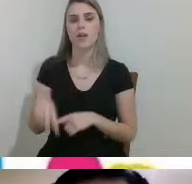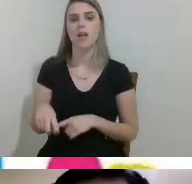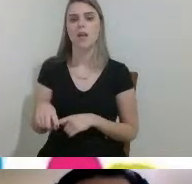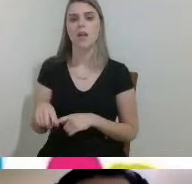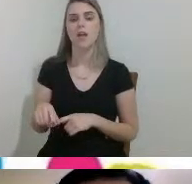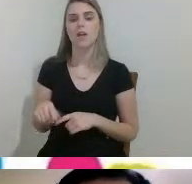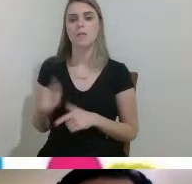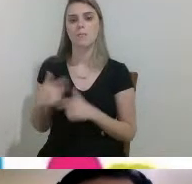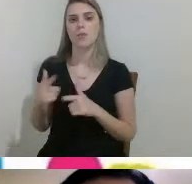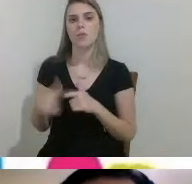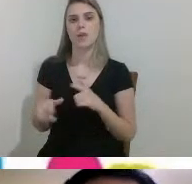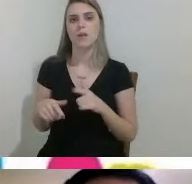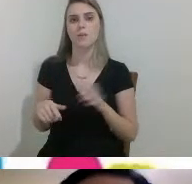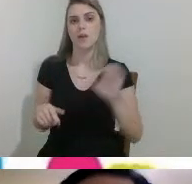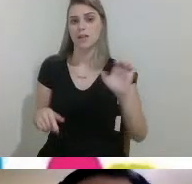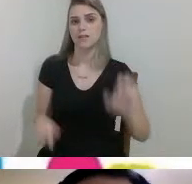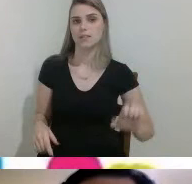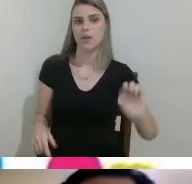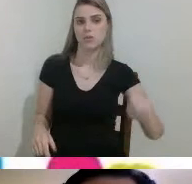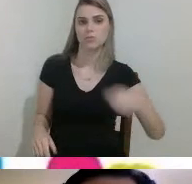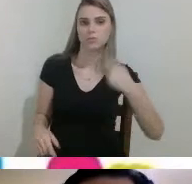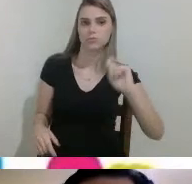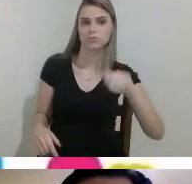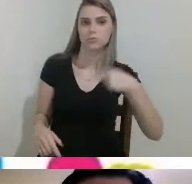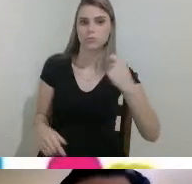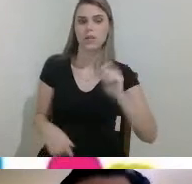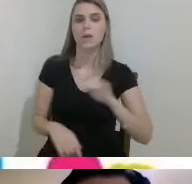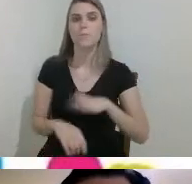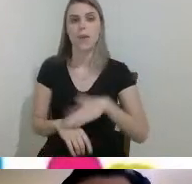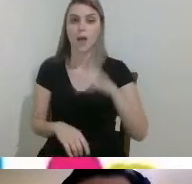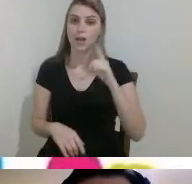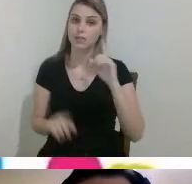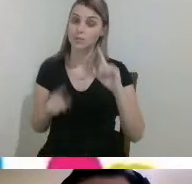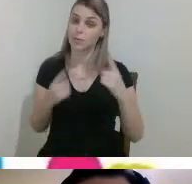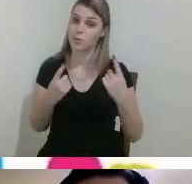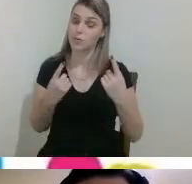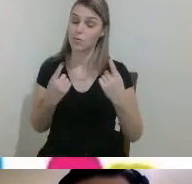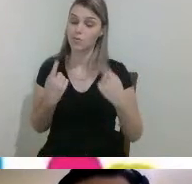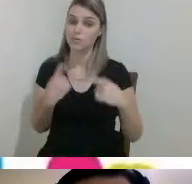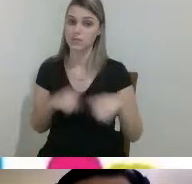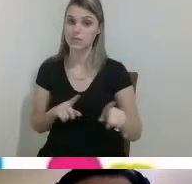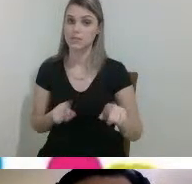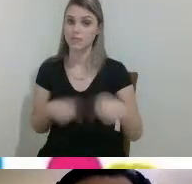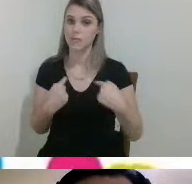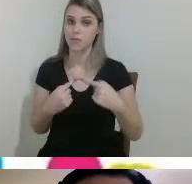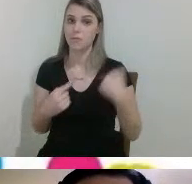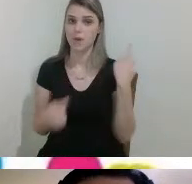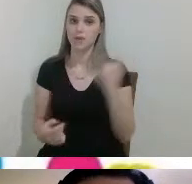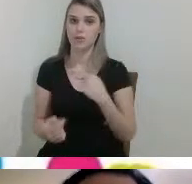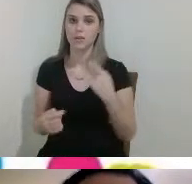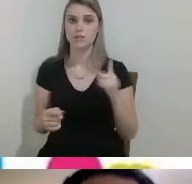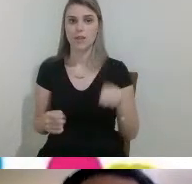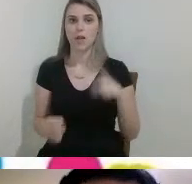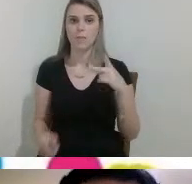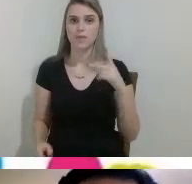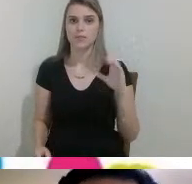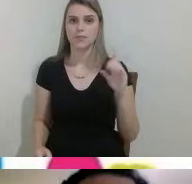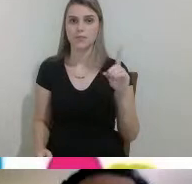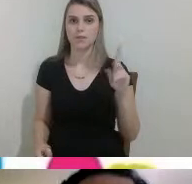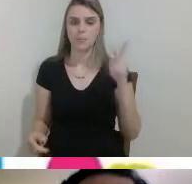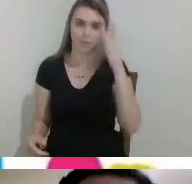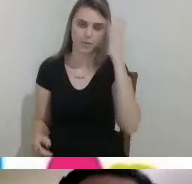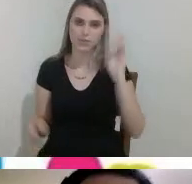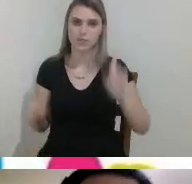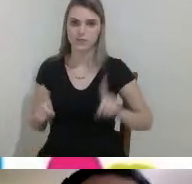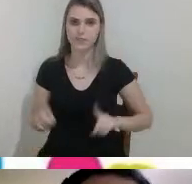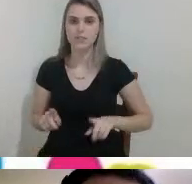mais um desafio para nós né então acho que ela é PCD e canhota então olha só mais um desafio